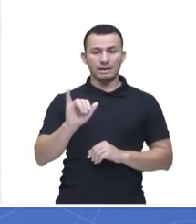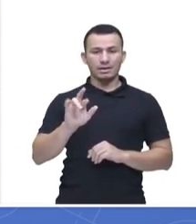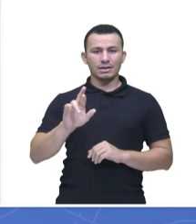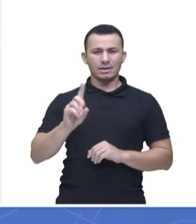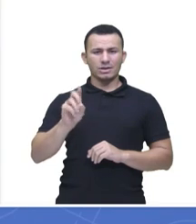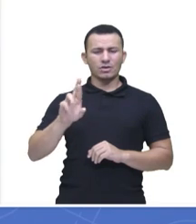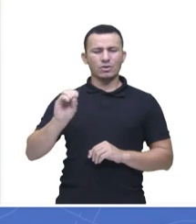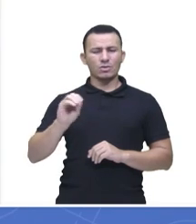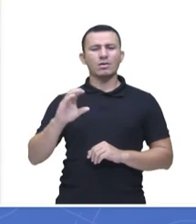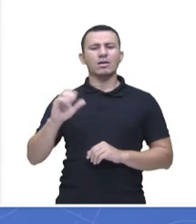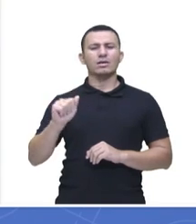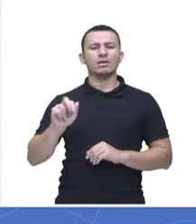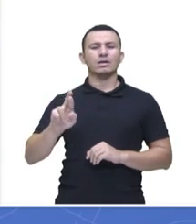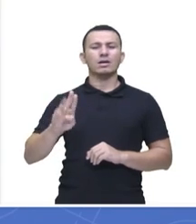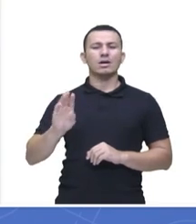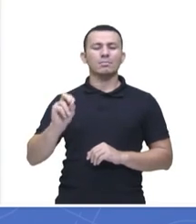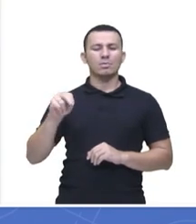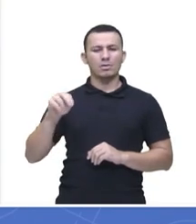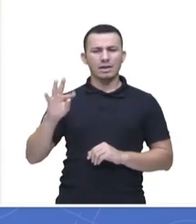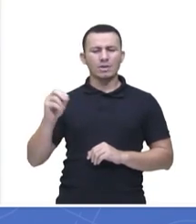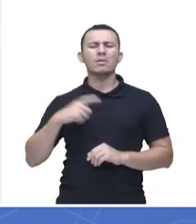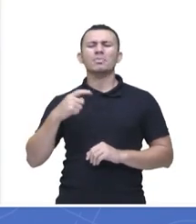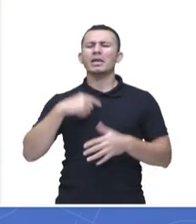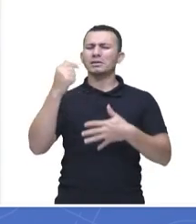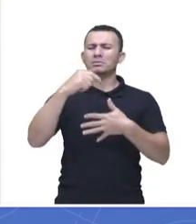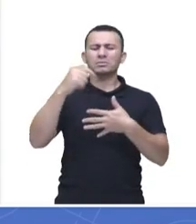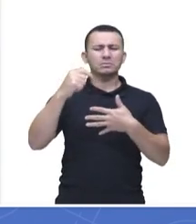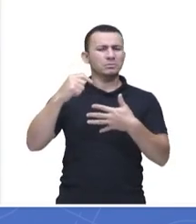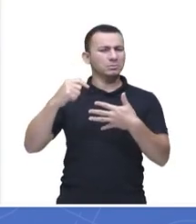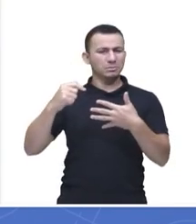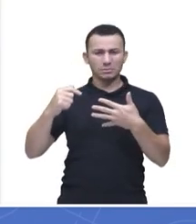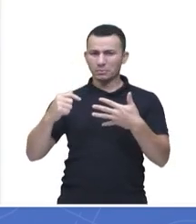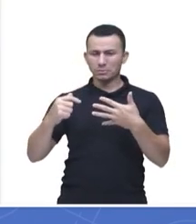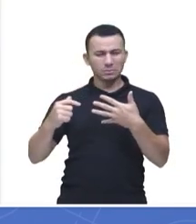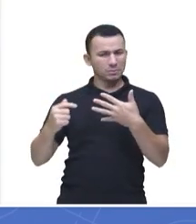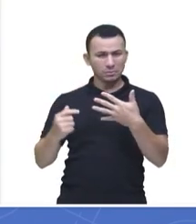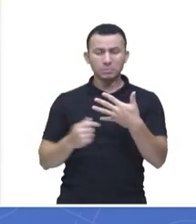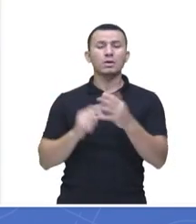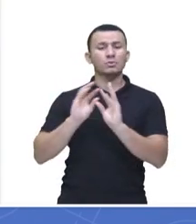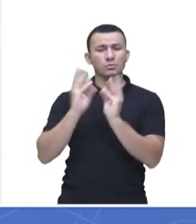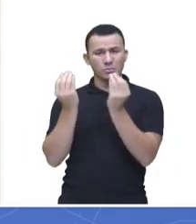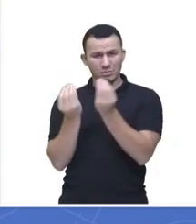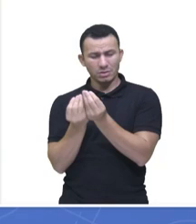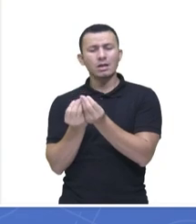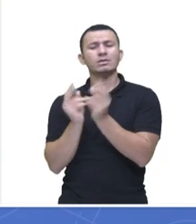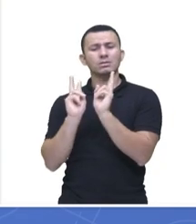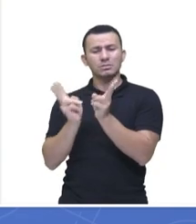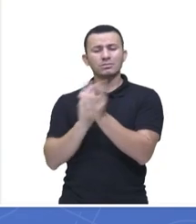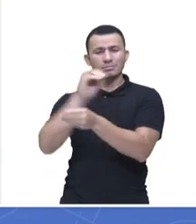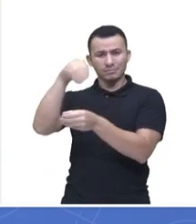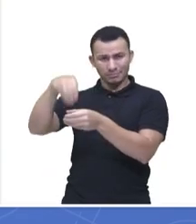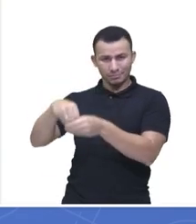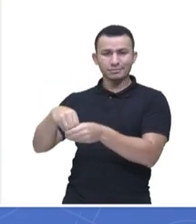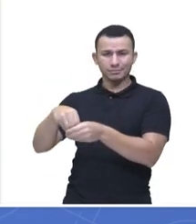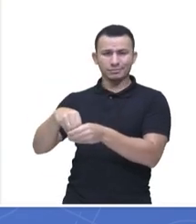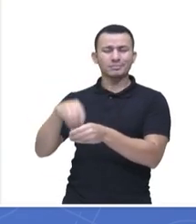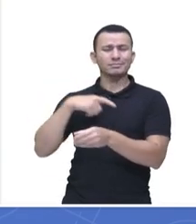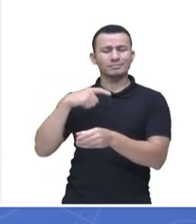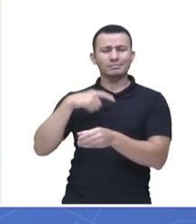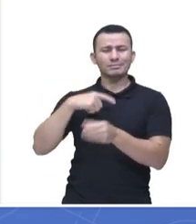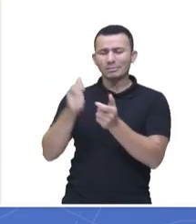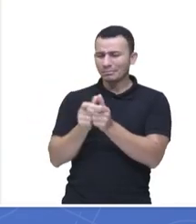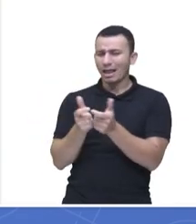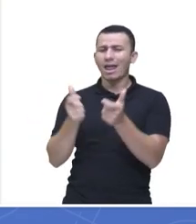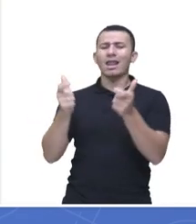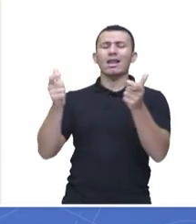subgrupos, né? Então tem alcanos, alcenos, alcinos, ciclanos, ciclenos, quer dizer, tem uma família